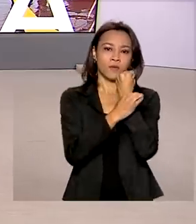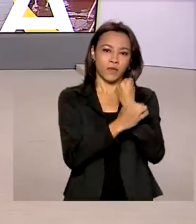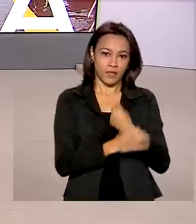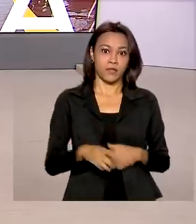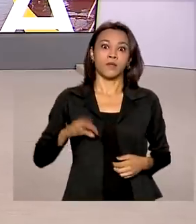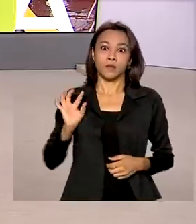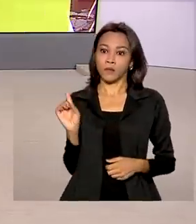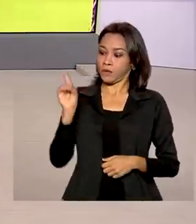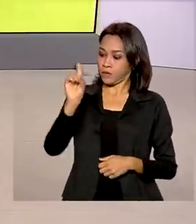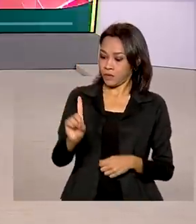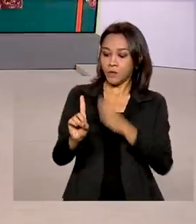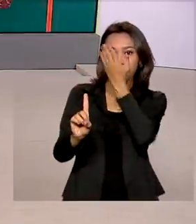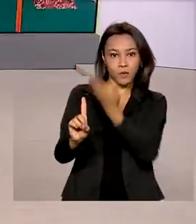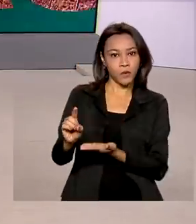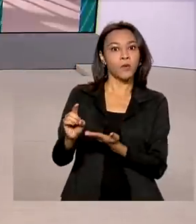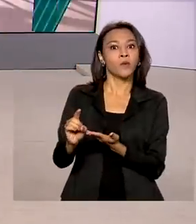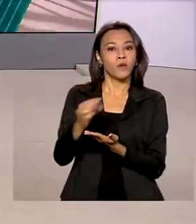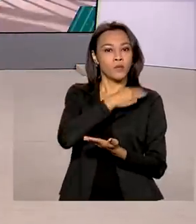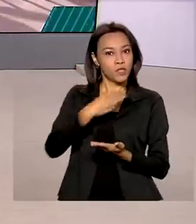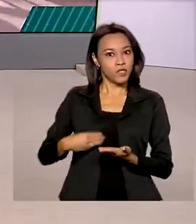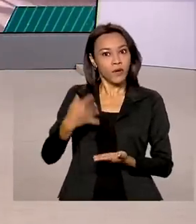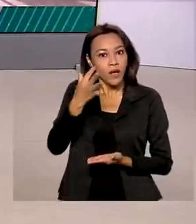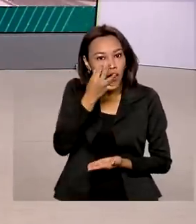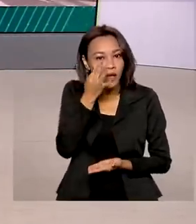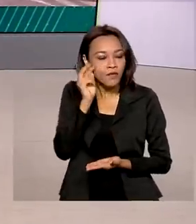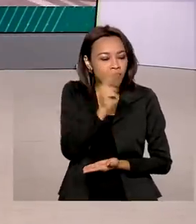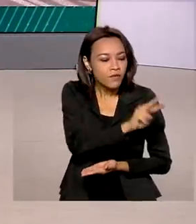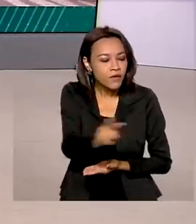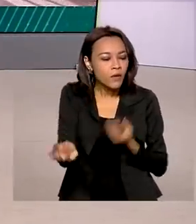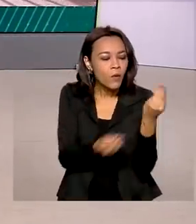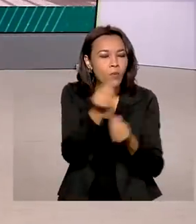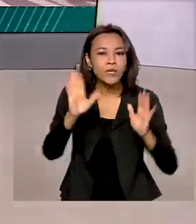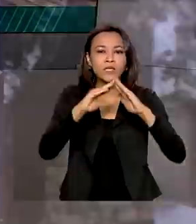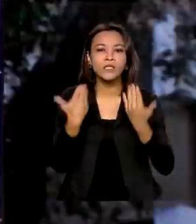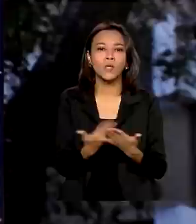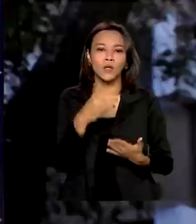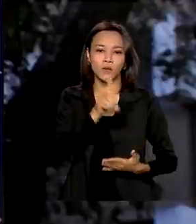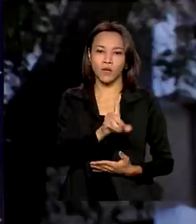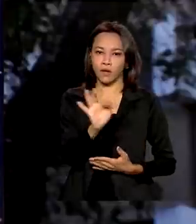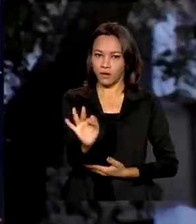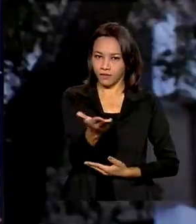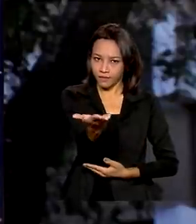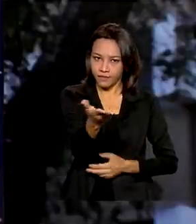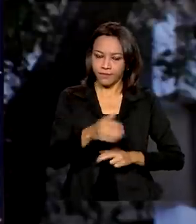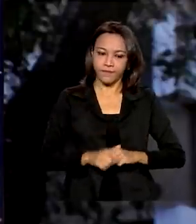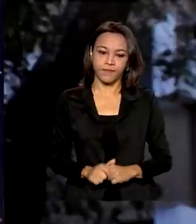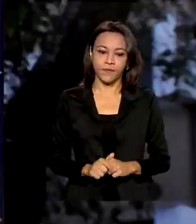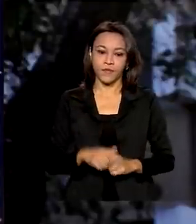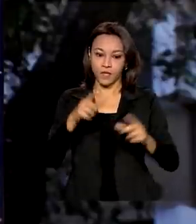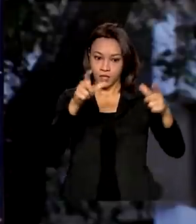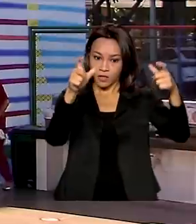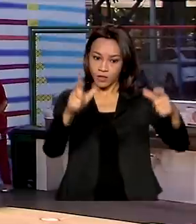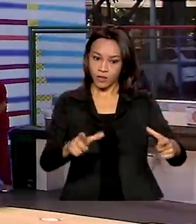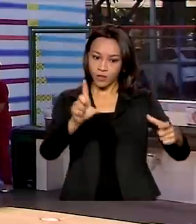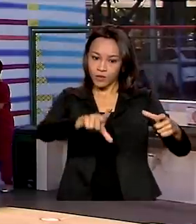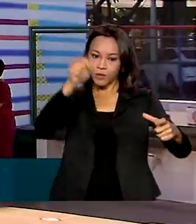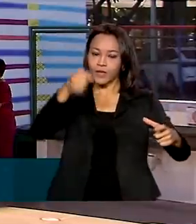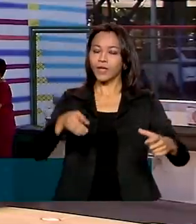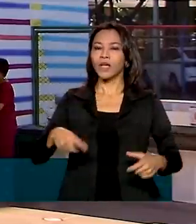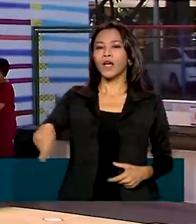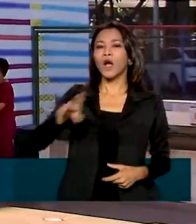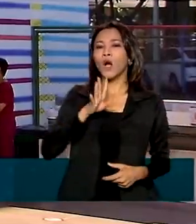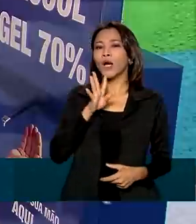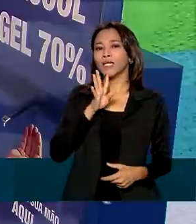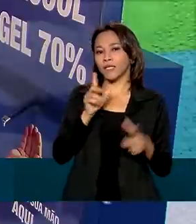está sendo aplicado esse protocolo em uma escola pública do Distrito Federal. O local é um velho conhecido,